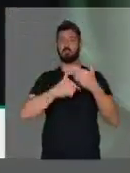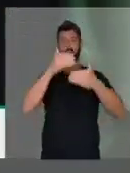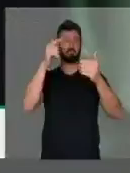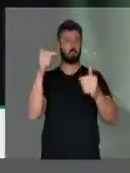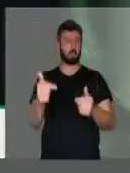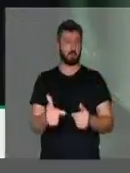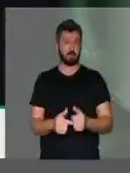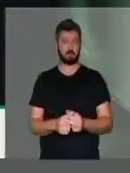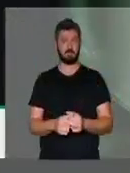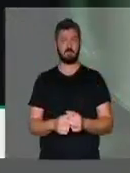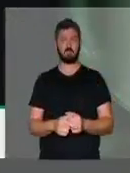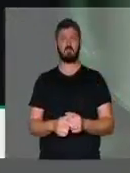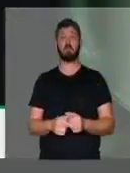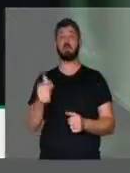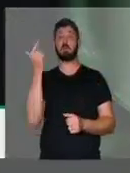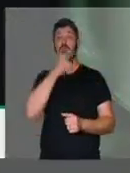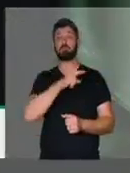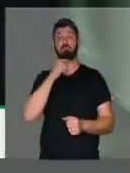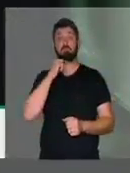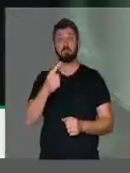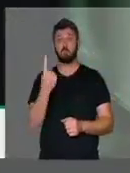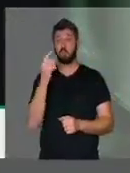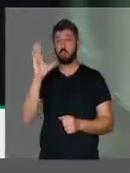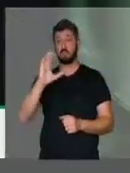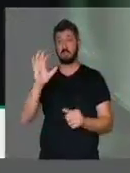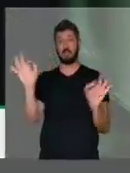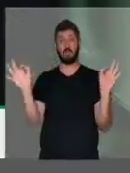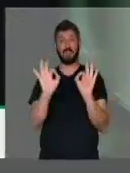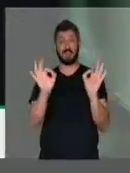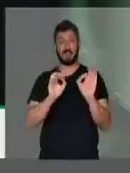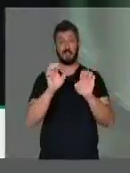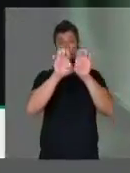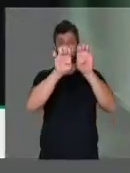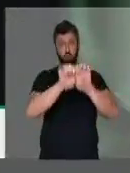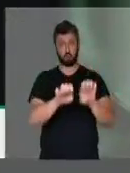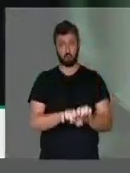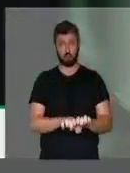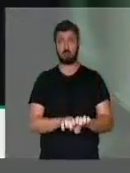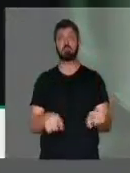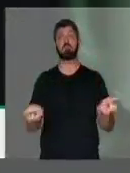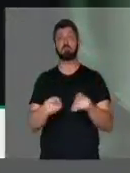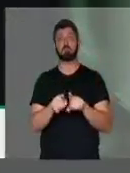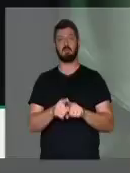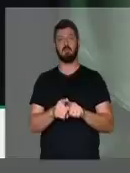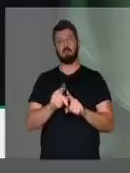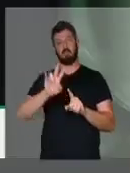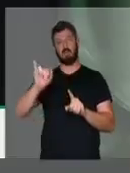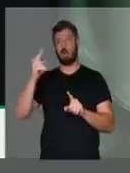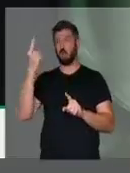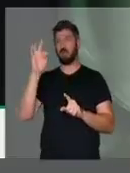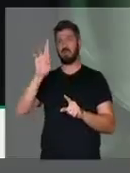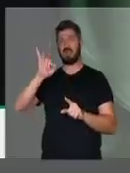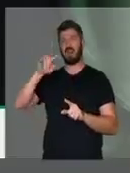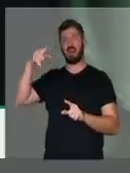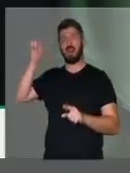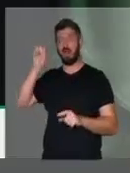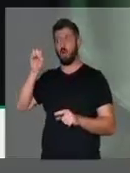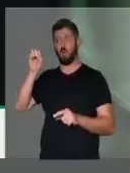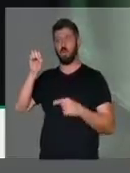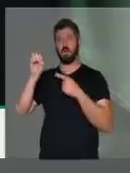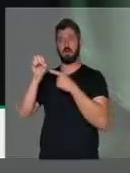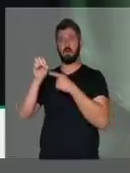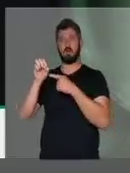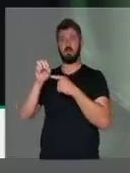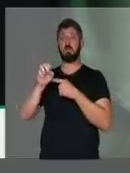frente. Não consegue botar um centavo em infraestrutura e não daria um trilhão de isenção. Mas não vai ser um